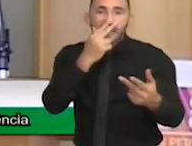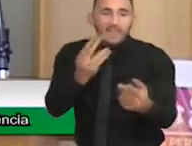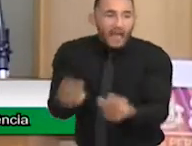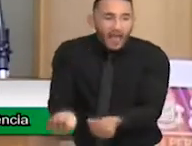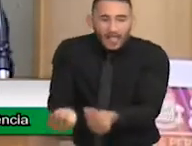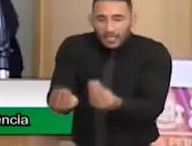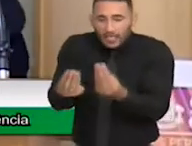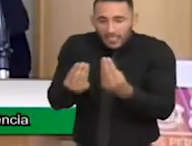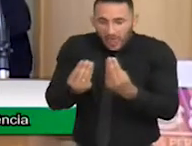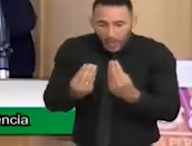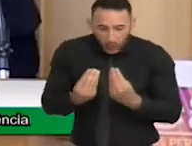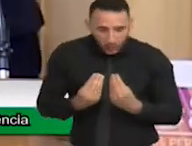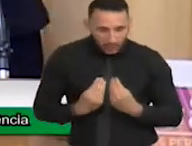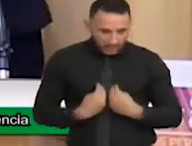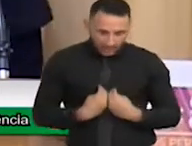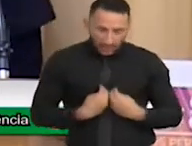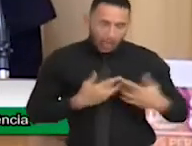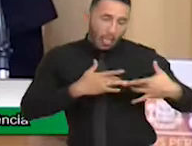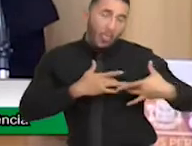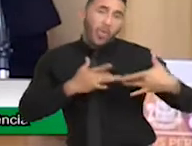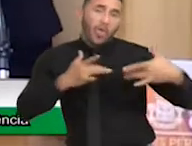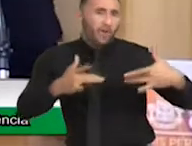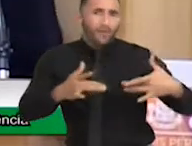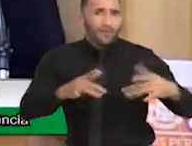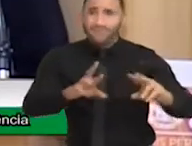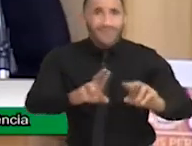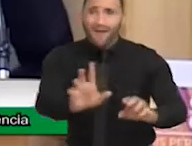Mas isso não é favor. Isso é nosso direito.